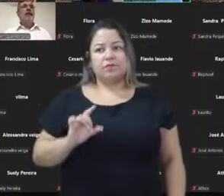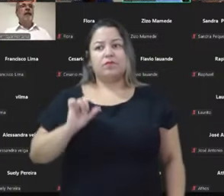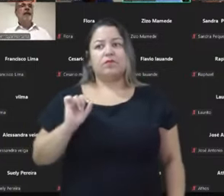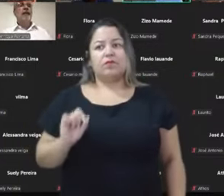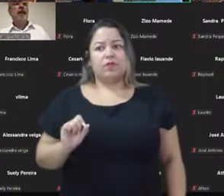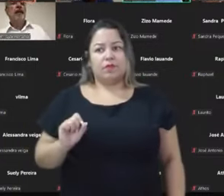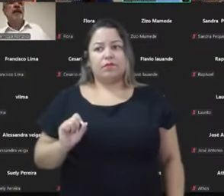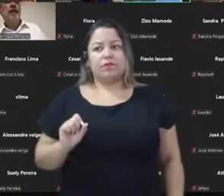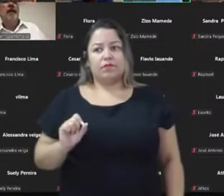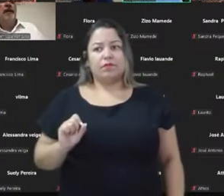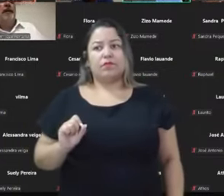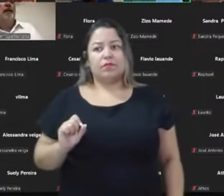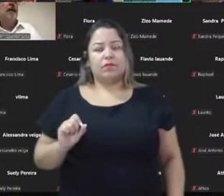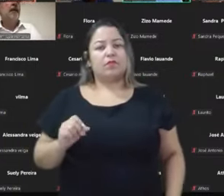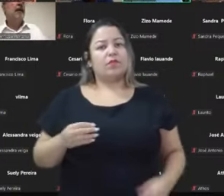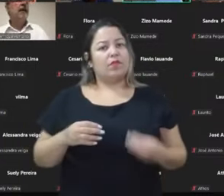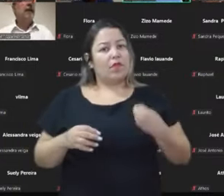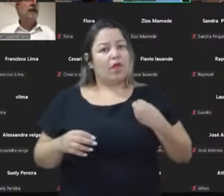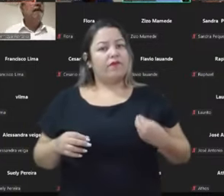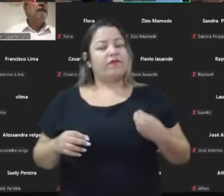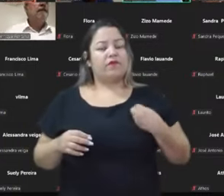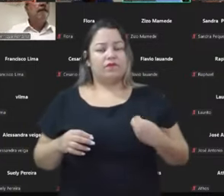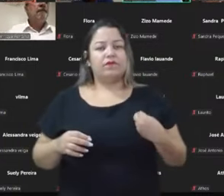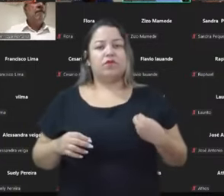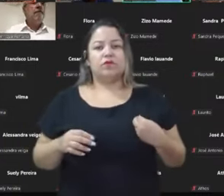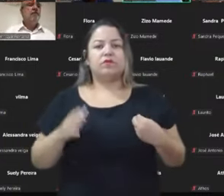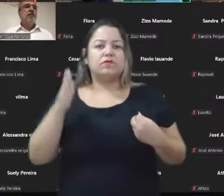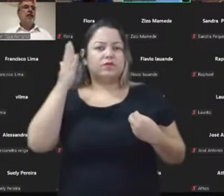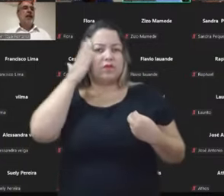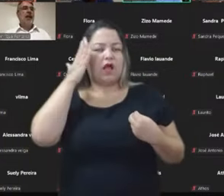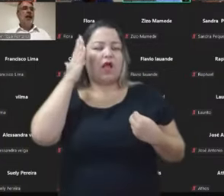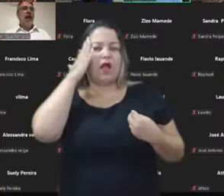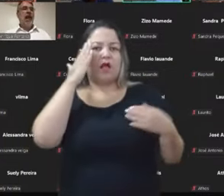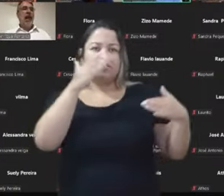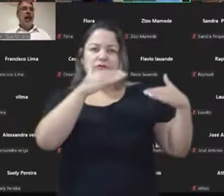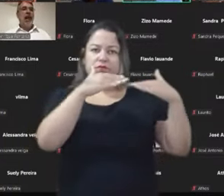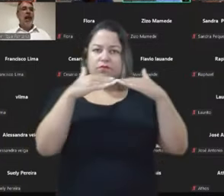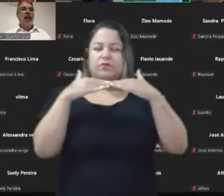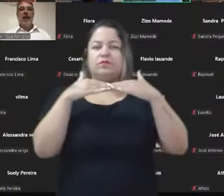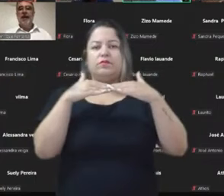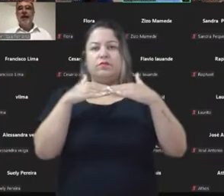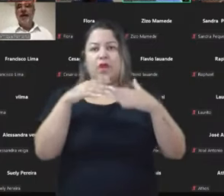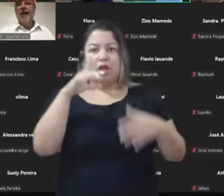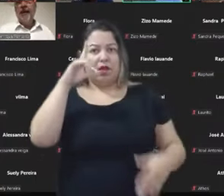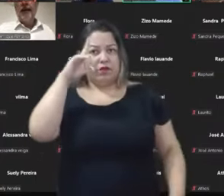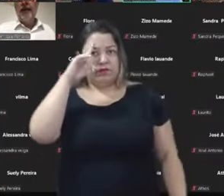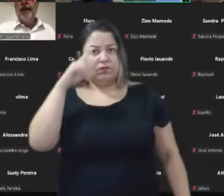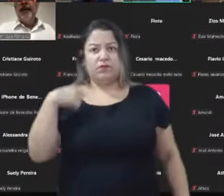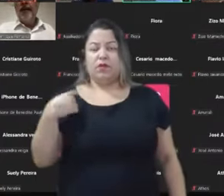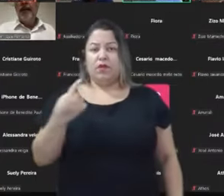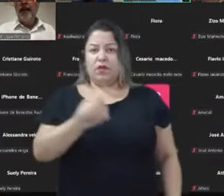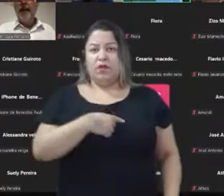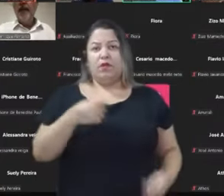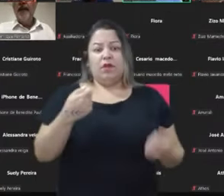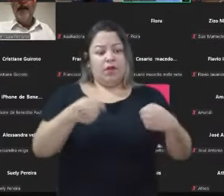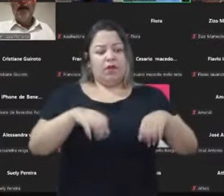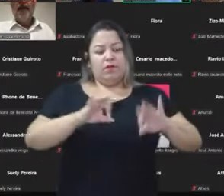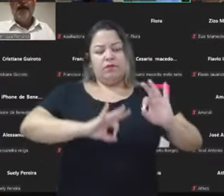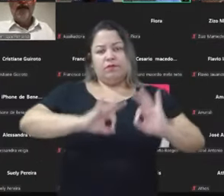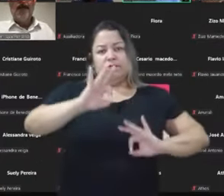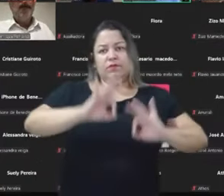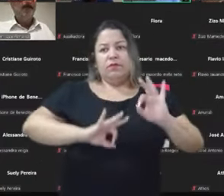ativa, vocês sabem disso, fazem a disputa cotidiana conosco, e nós precisamos nos preparar para isso.